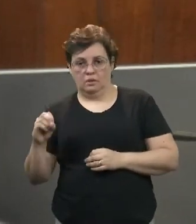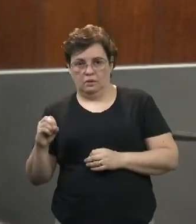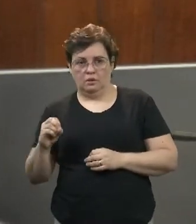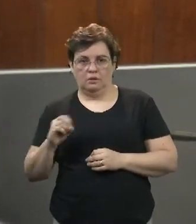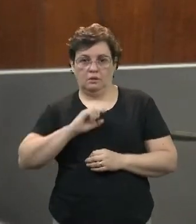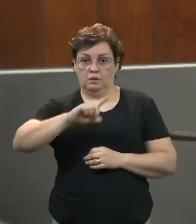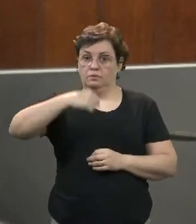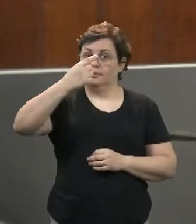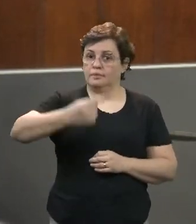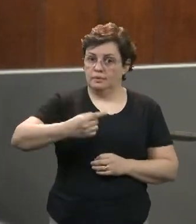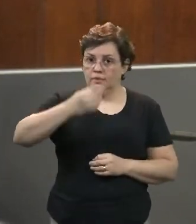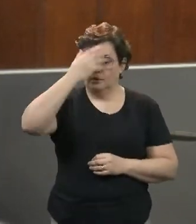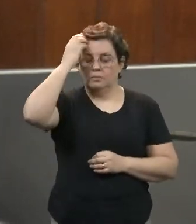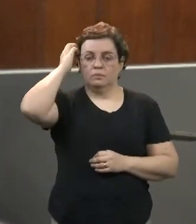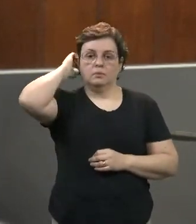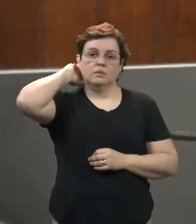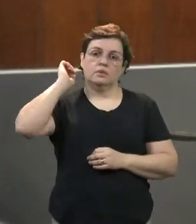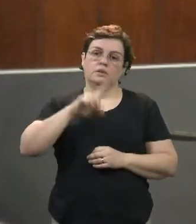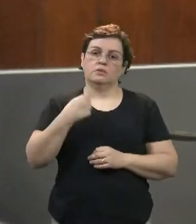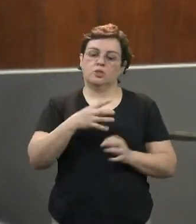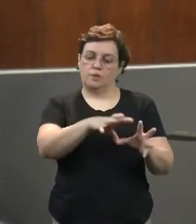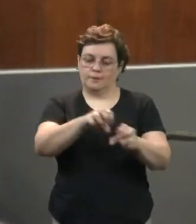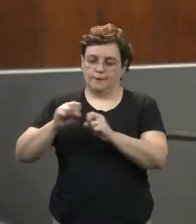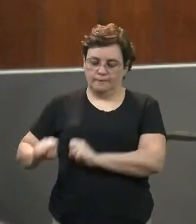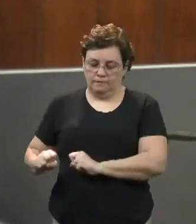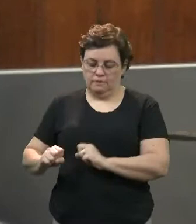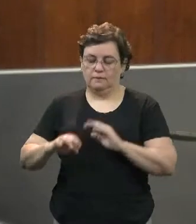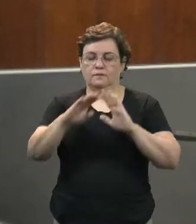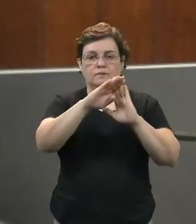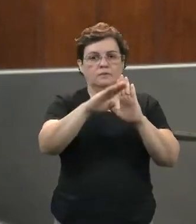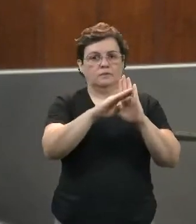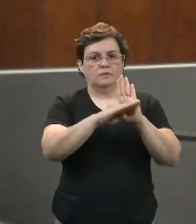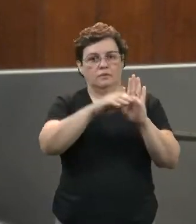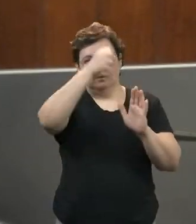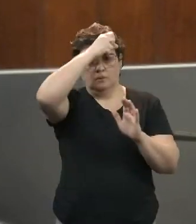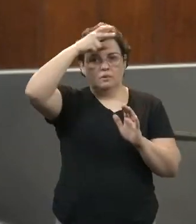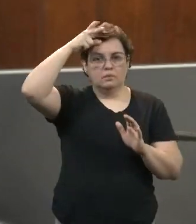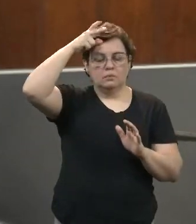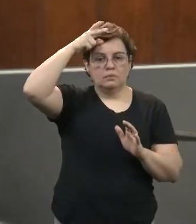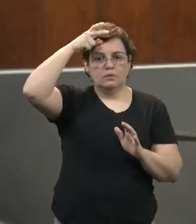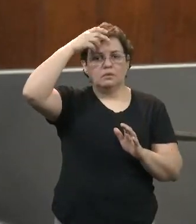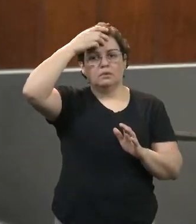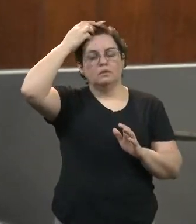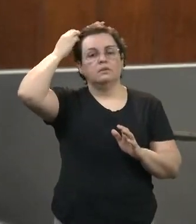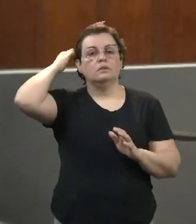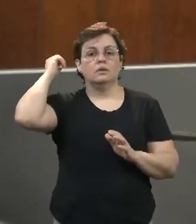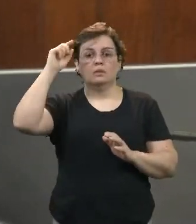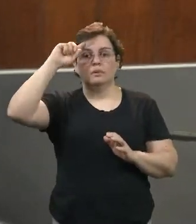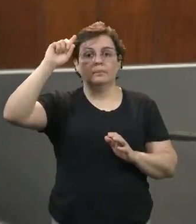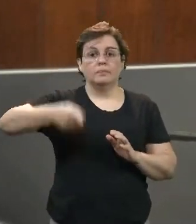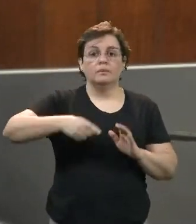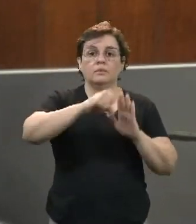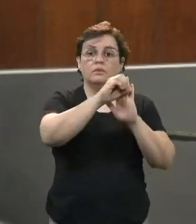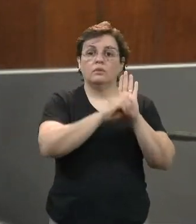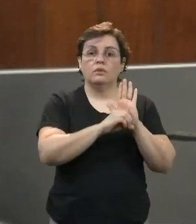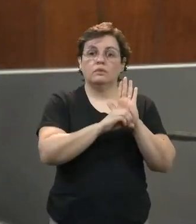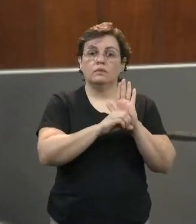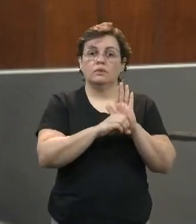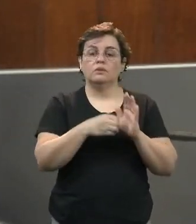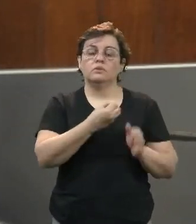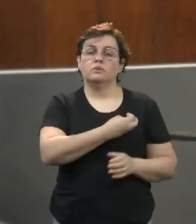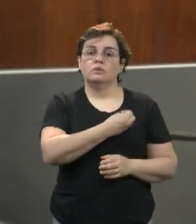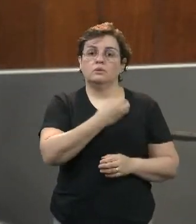logo após nós retirarmos da pauta, o prefeito municipal encaminha o ofício de número